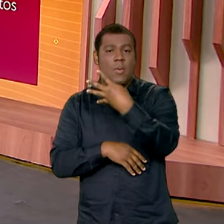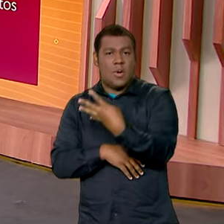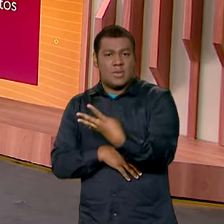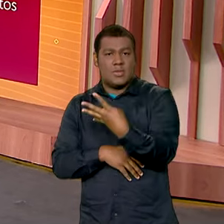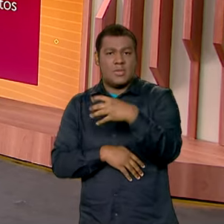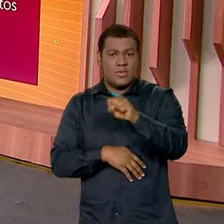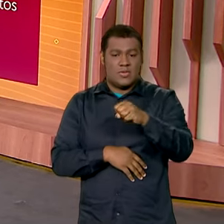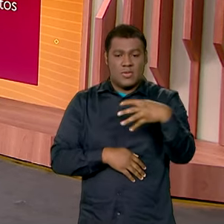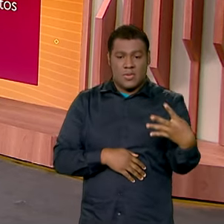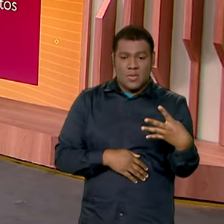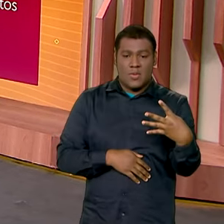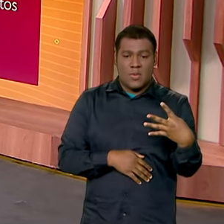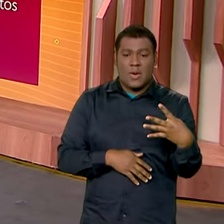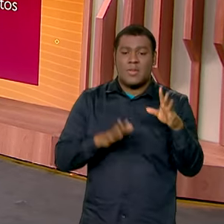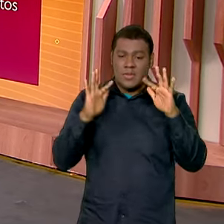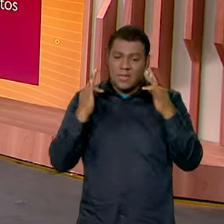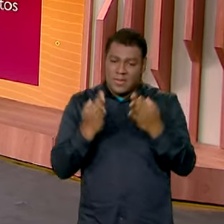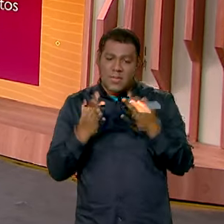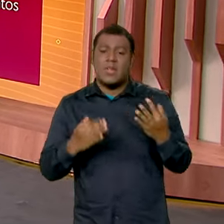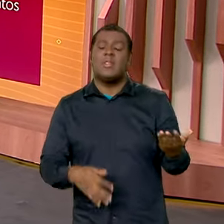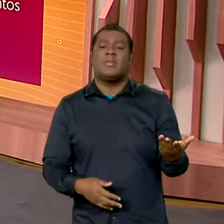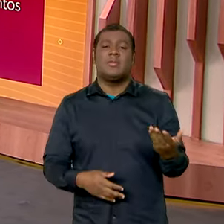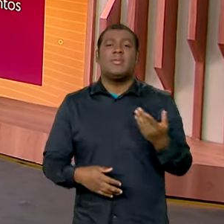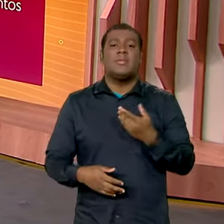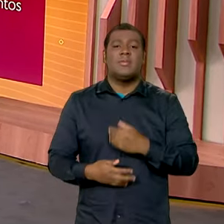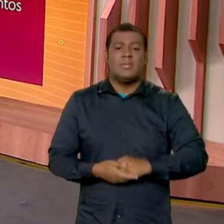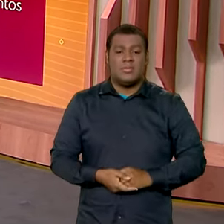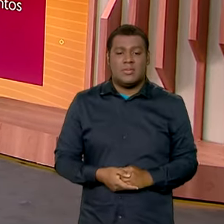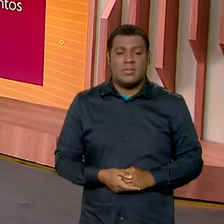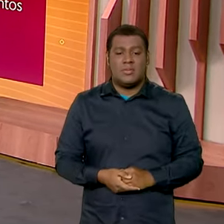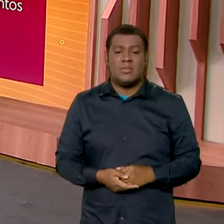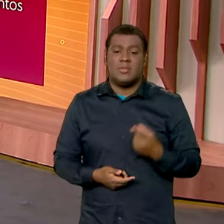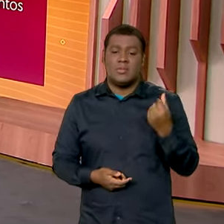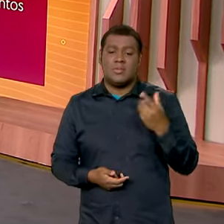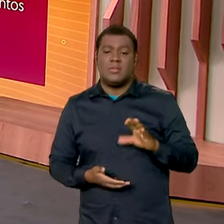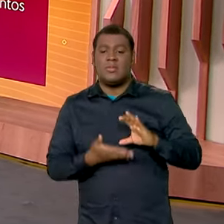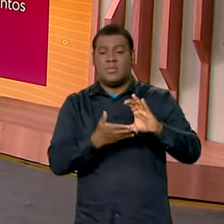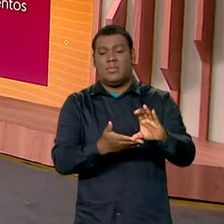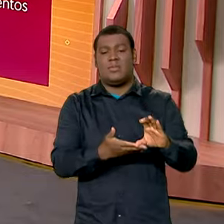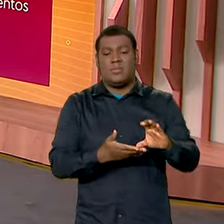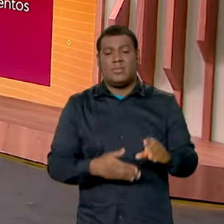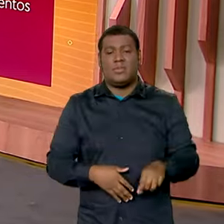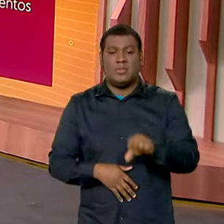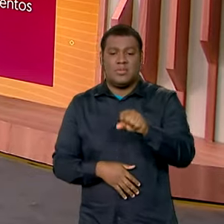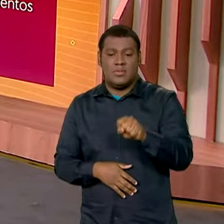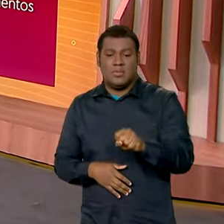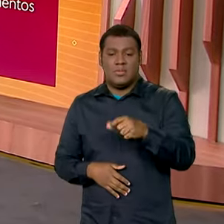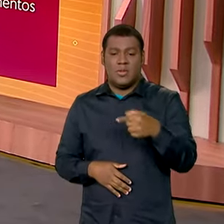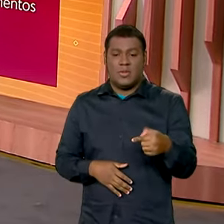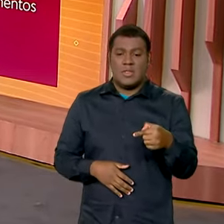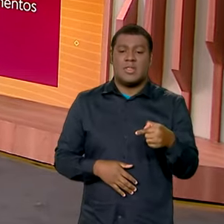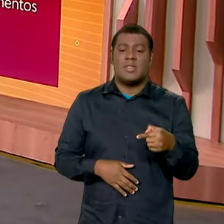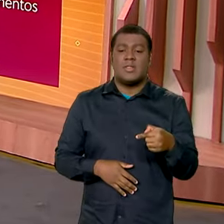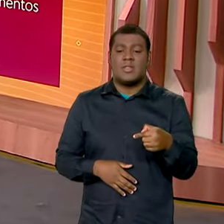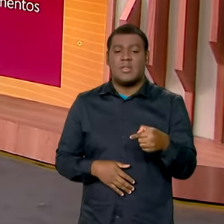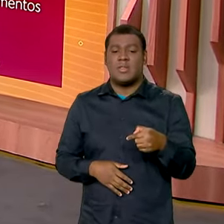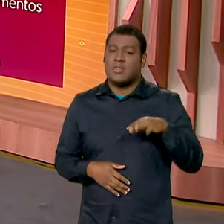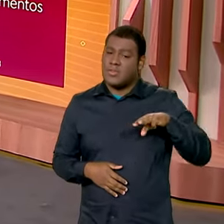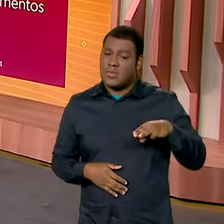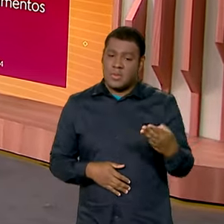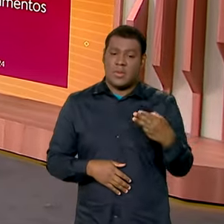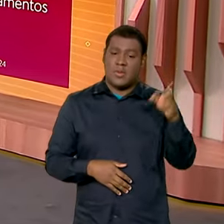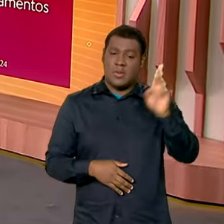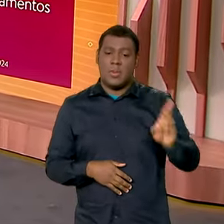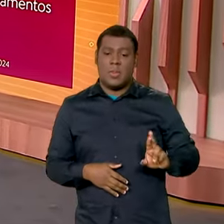desde 2023, investimentos e financiamentos da ordem de 87,4 milhões